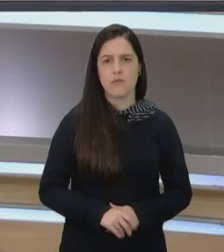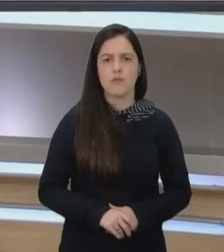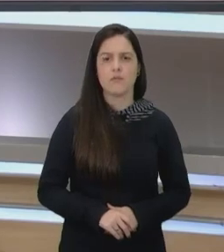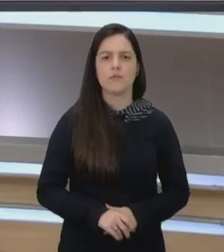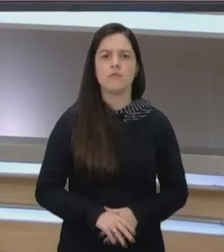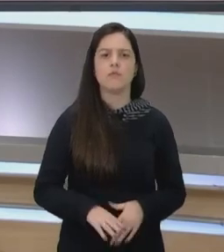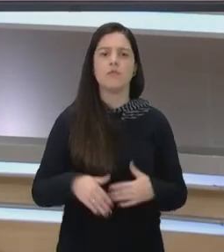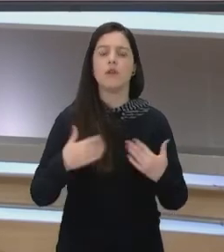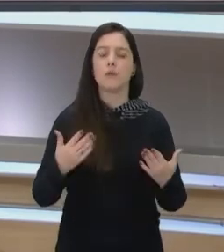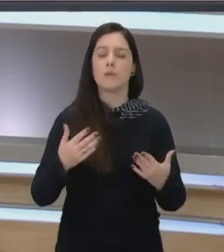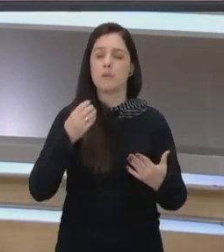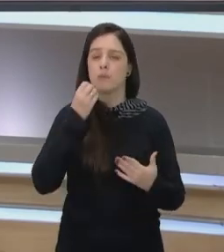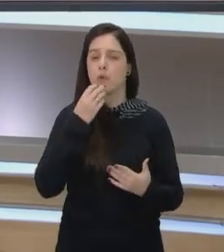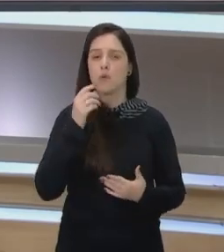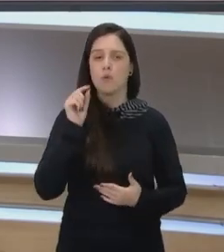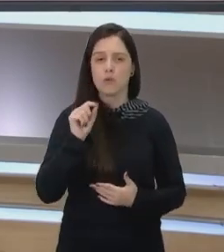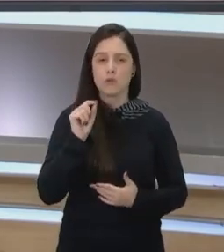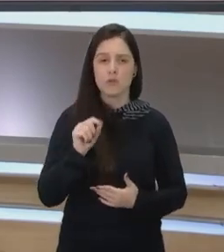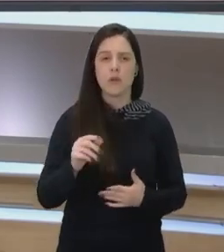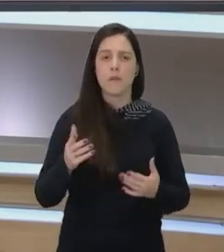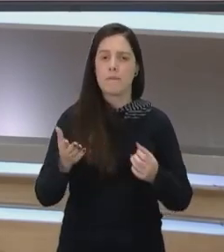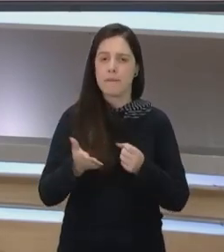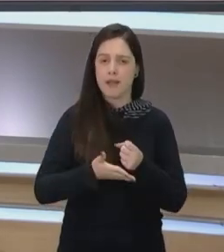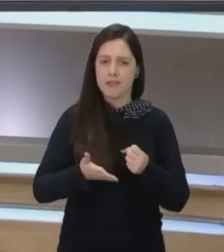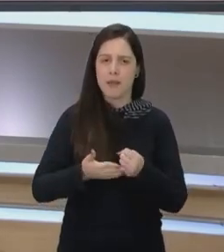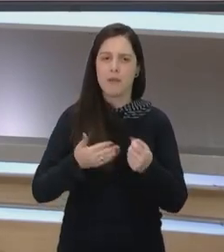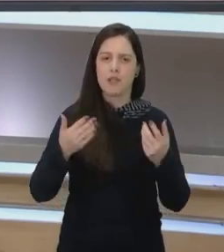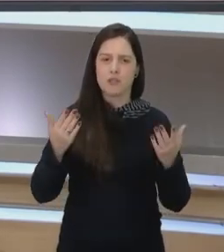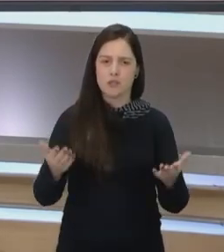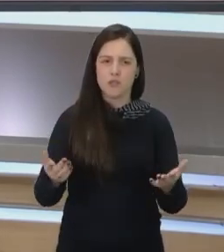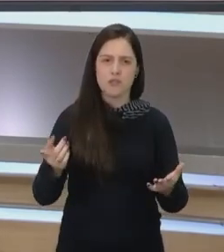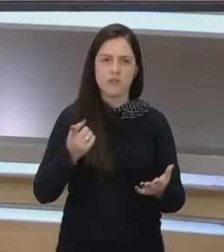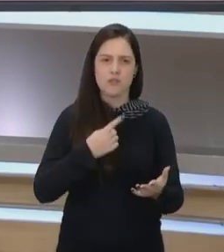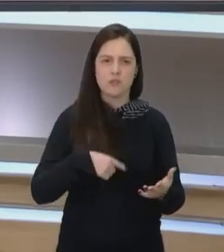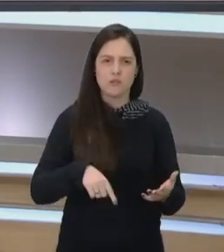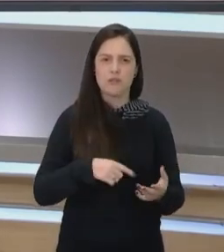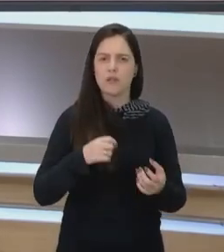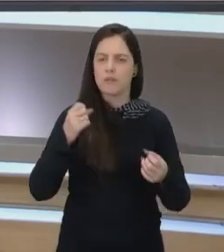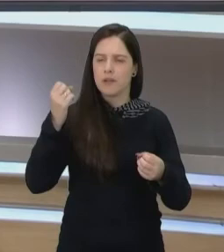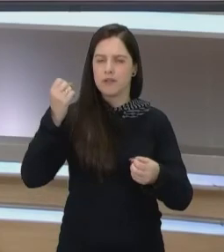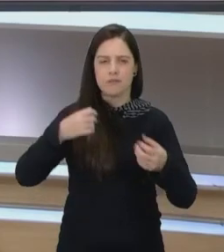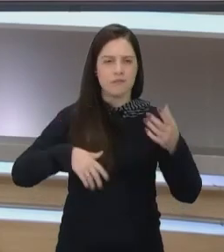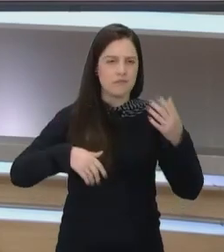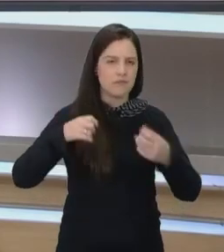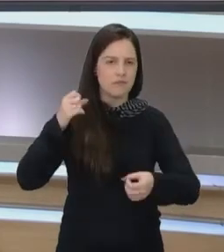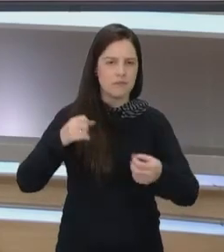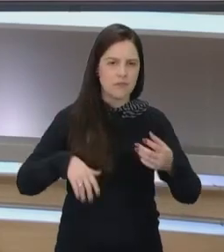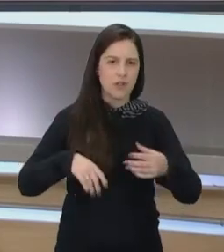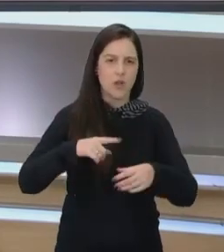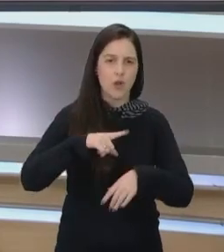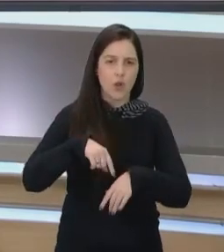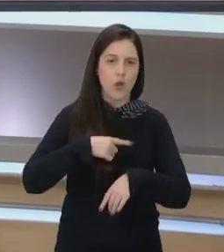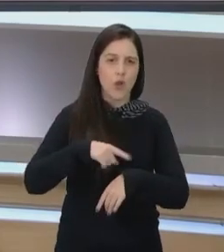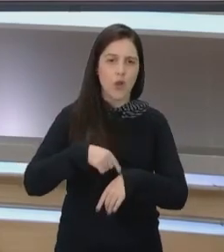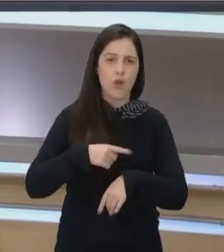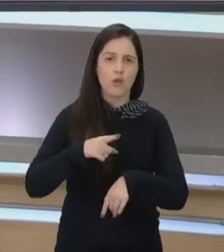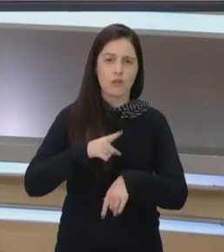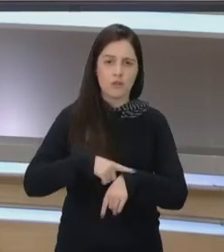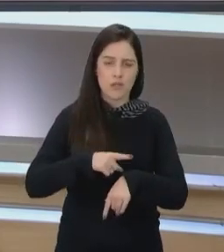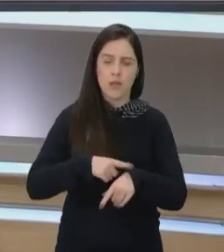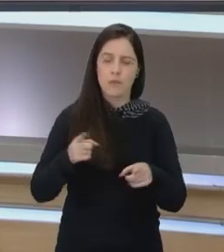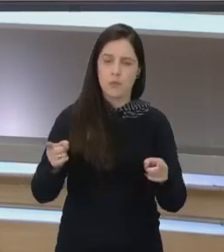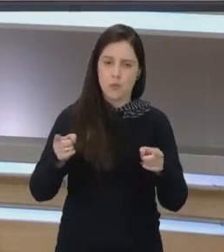Bom, gente, é basicamente isso. Dá pra gente ficar refletindo horas e horas, mas a gente tem um tempo um pouquinho